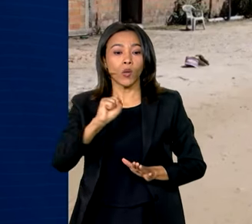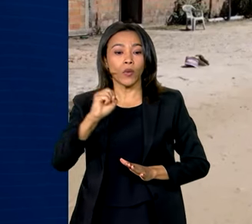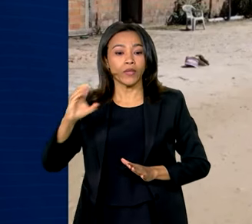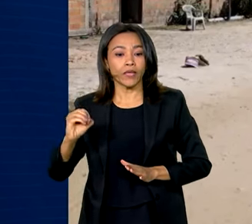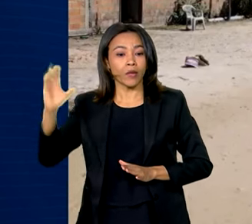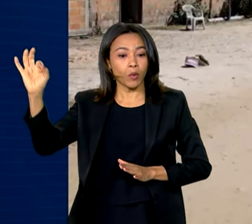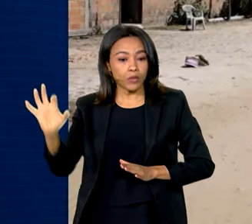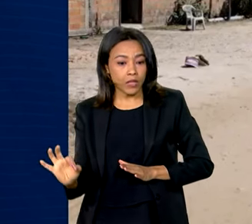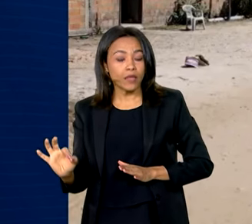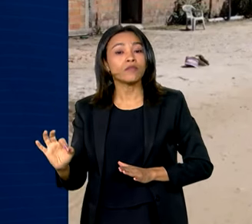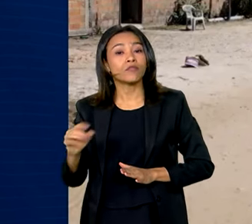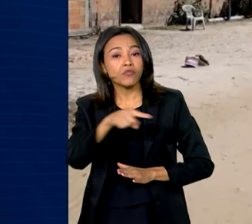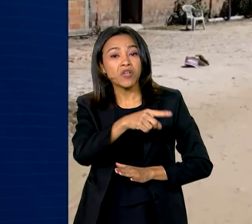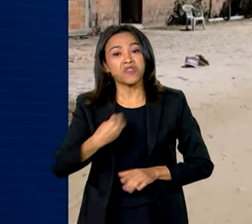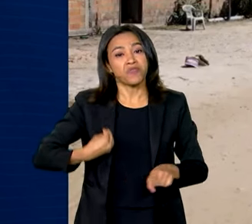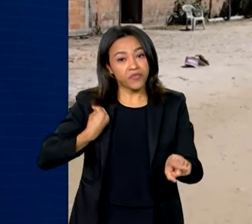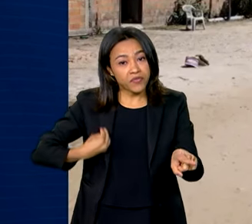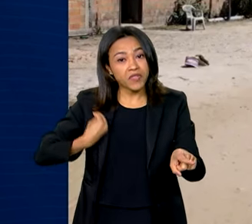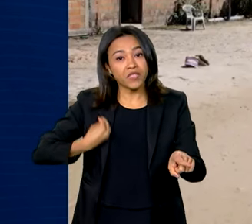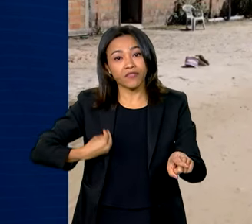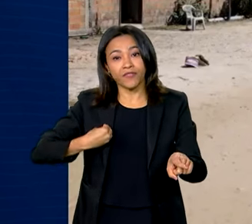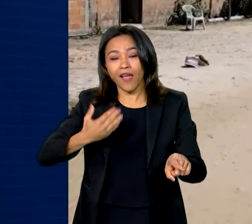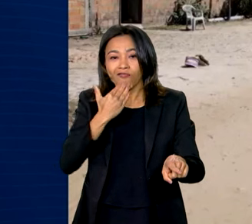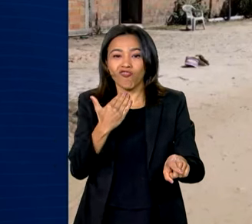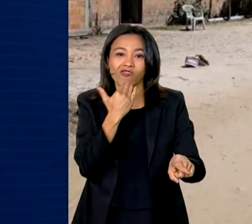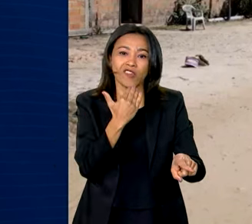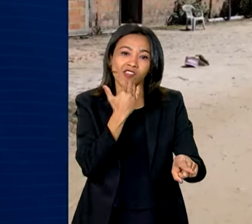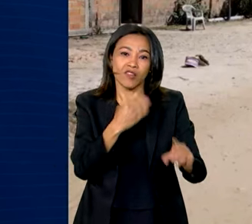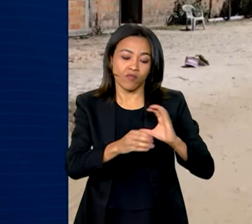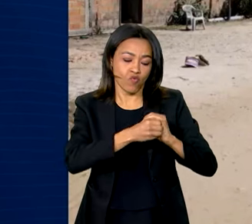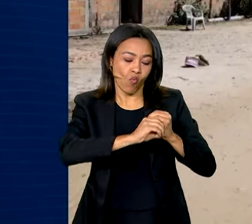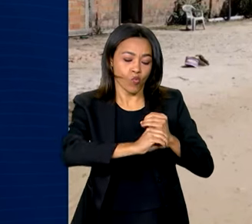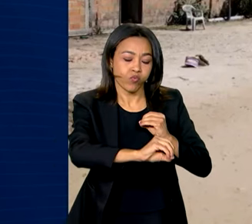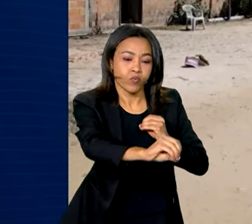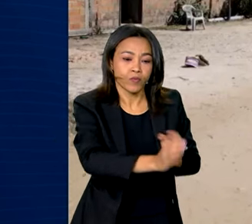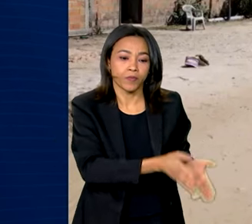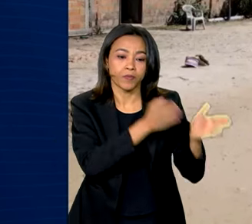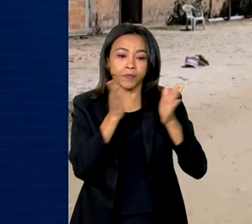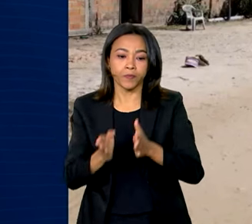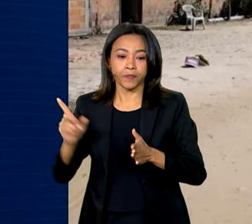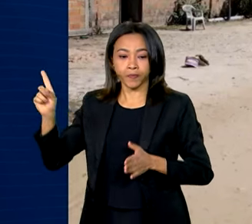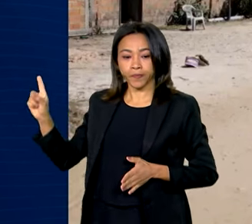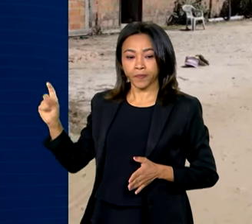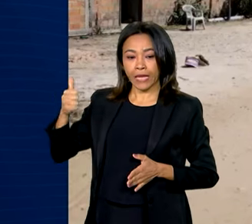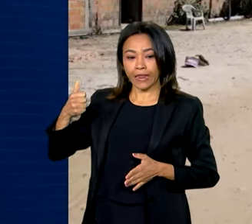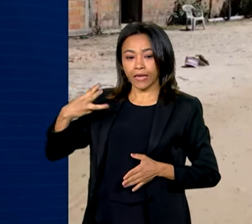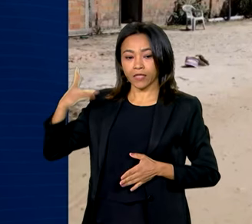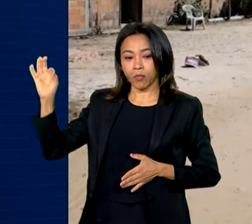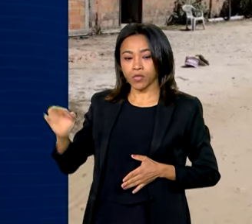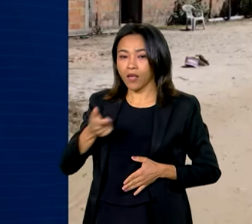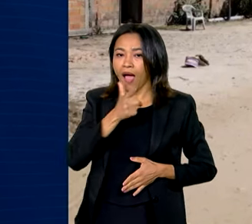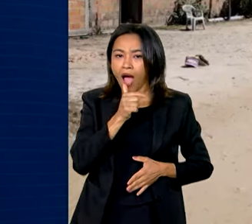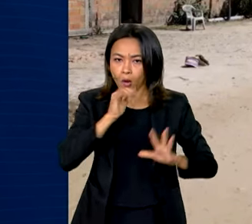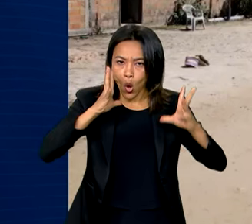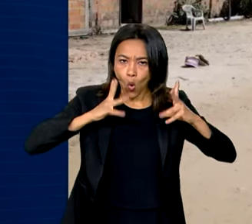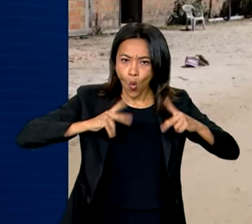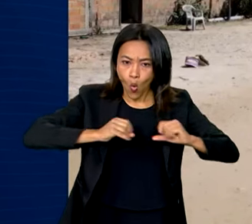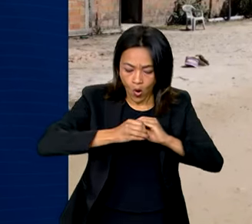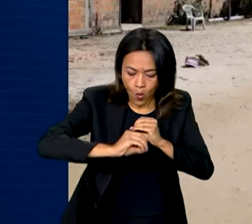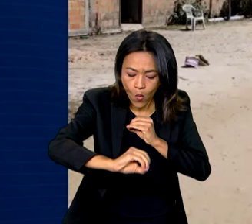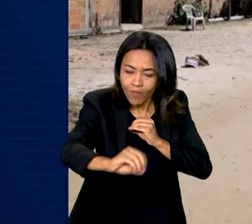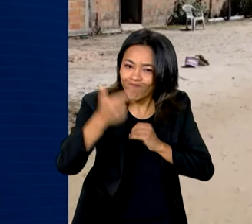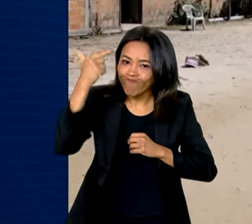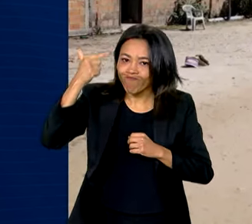quilombolas convivem com precariedades no saneamento básico. Quase 13% não têm acesso à água encanada e